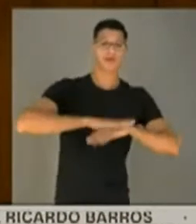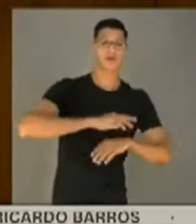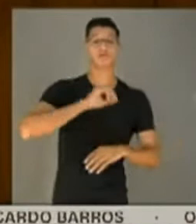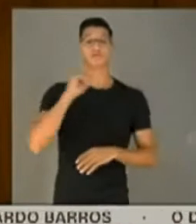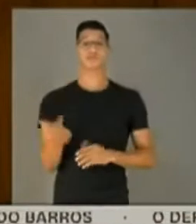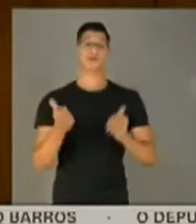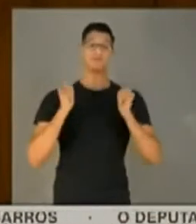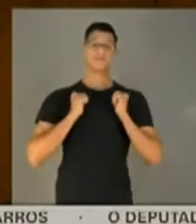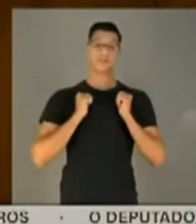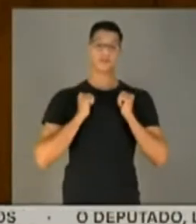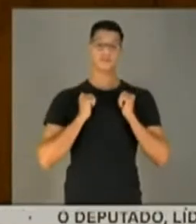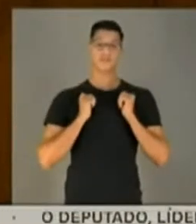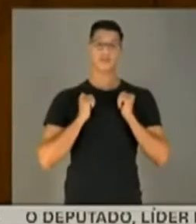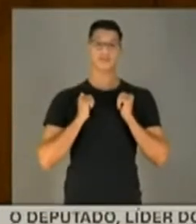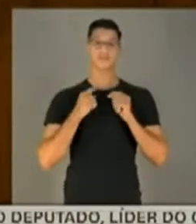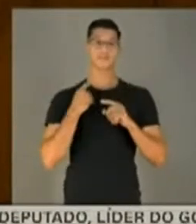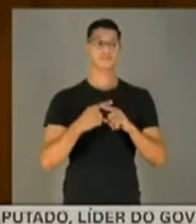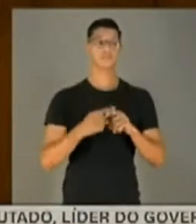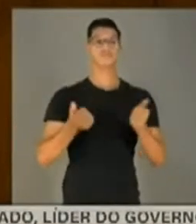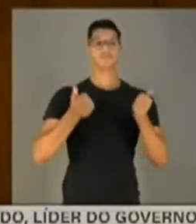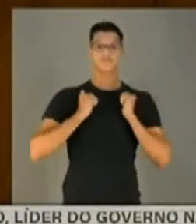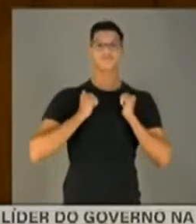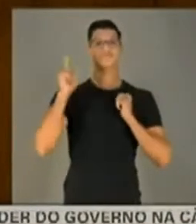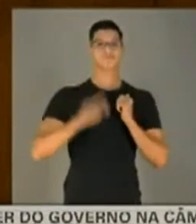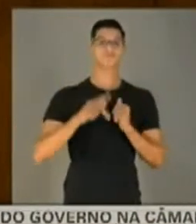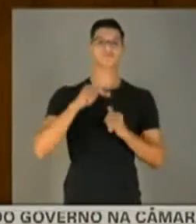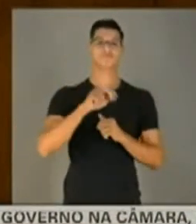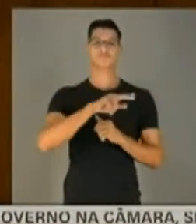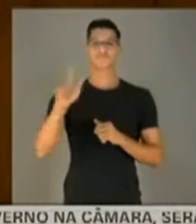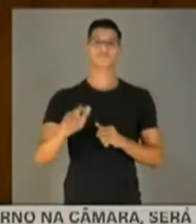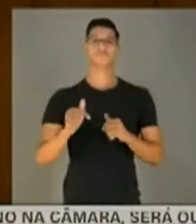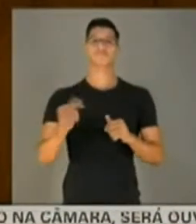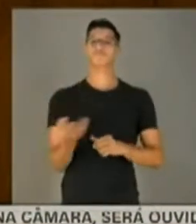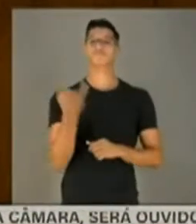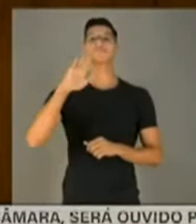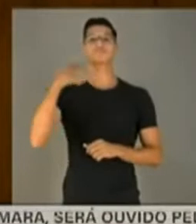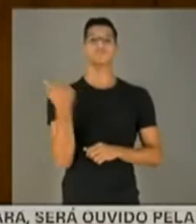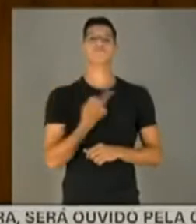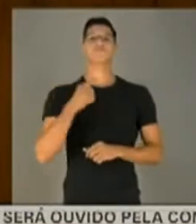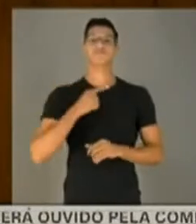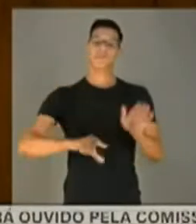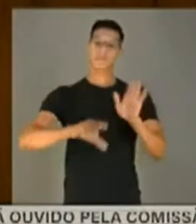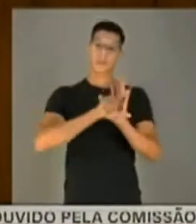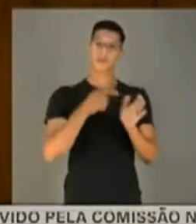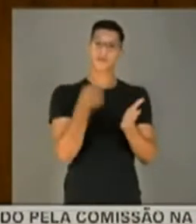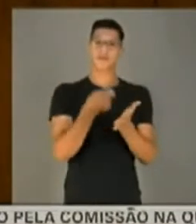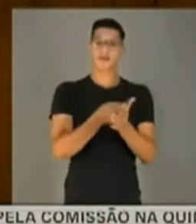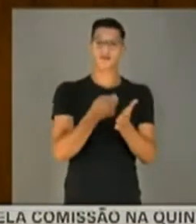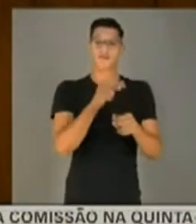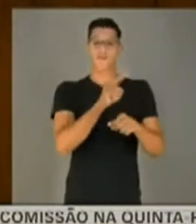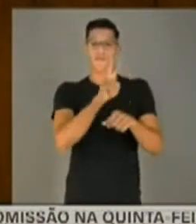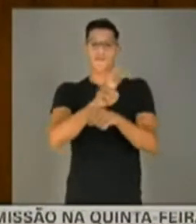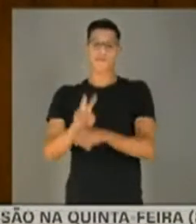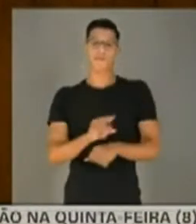seja título de omissão, porque a omissão é penalmente irrelevante quando a gente tem, por lei, obrigação de proteção,